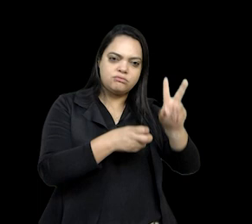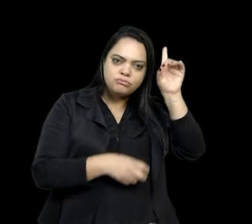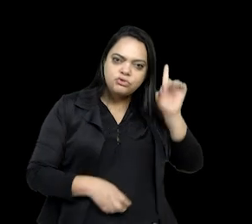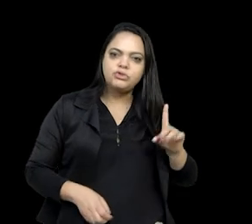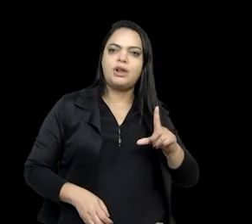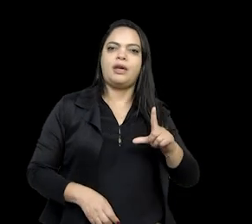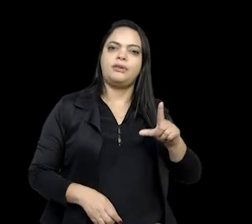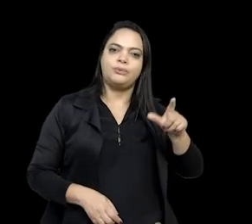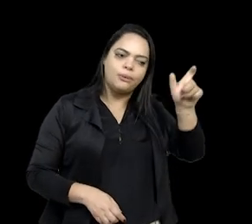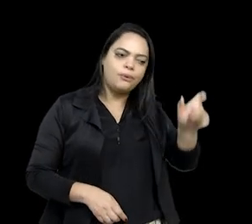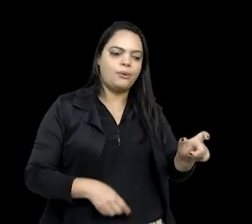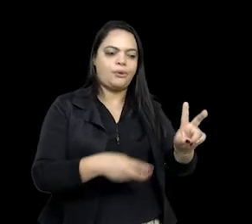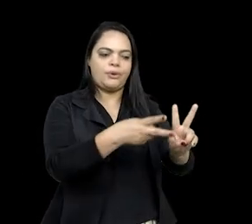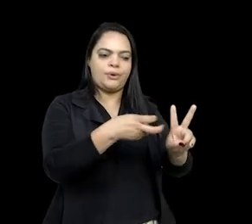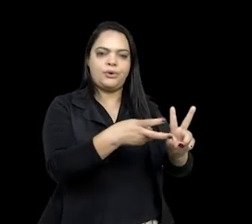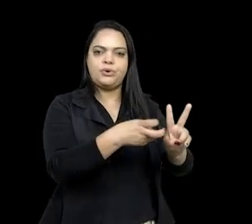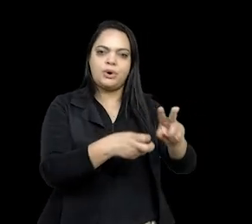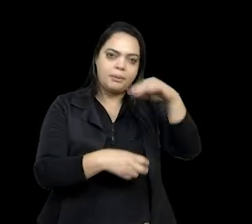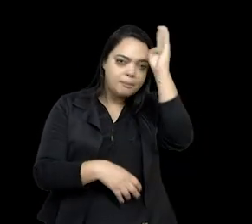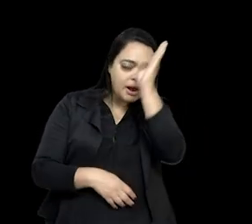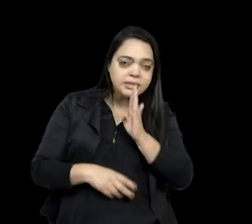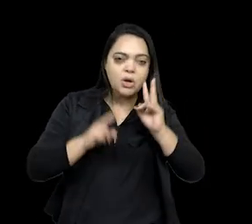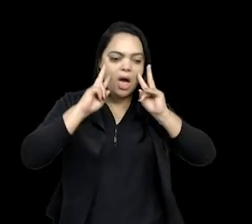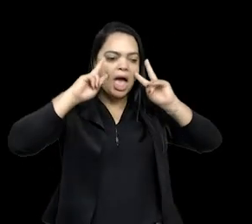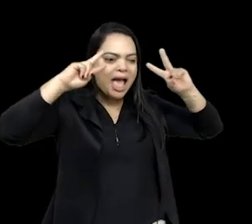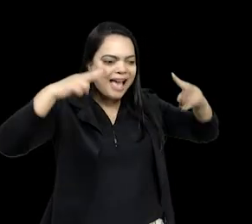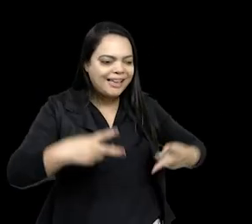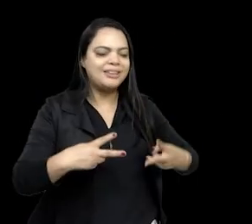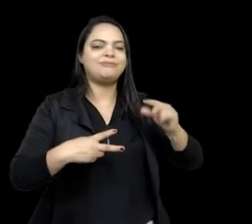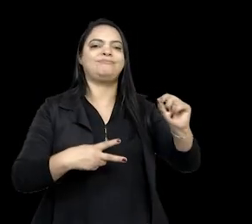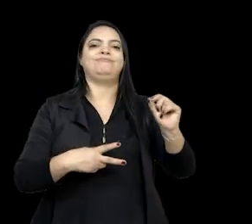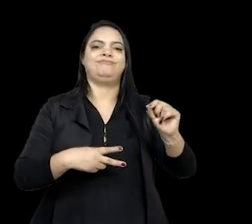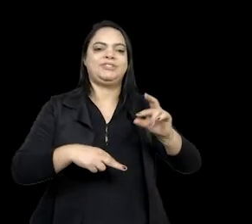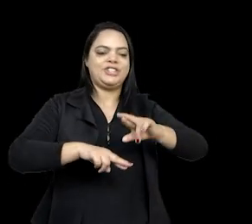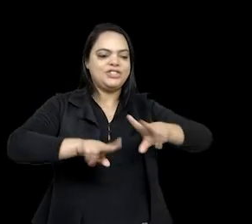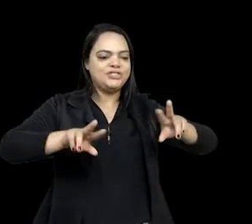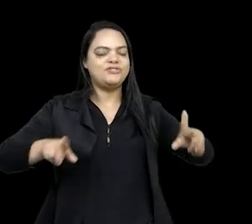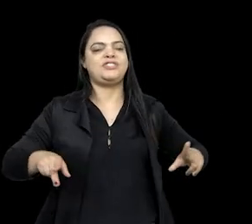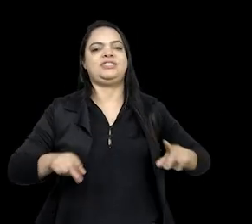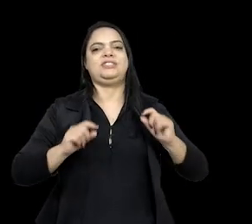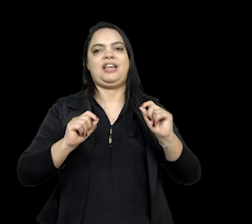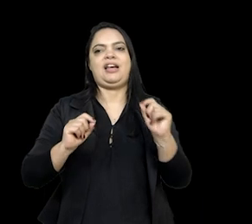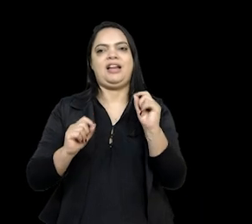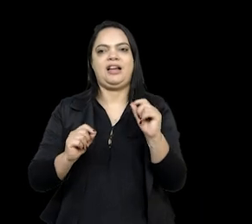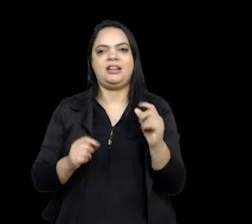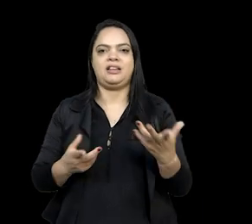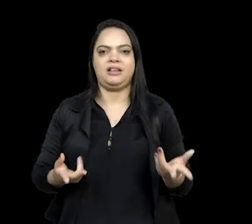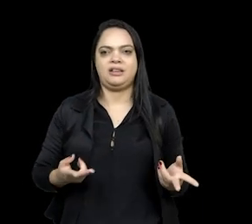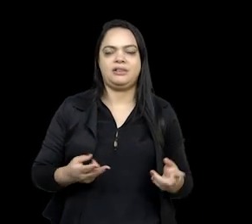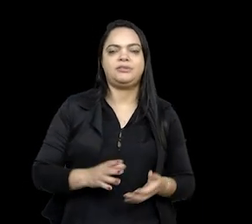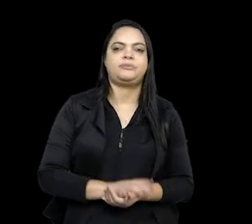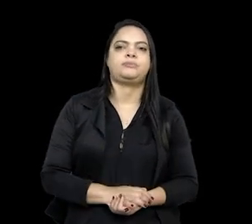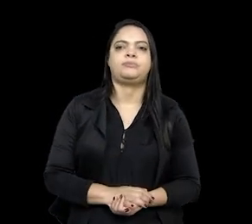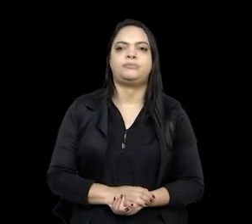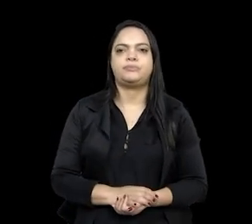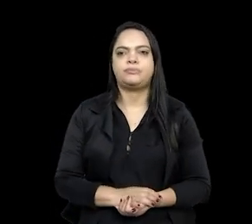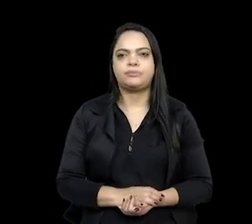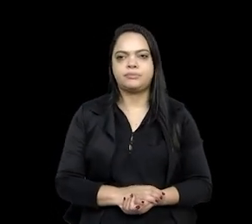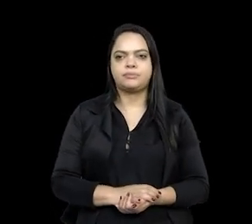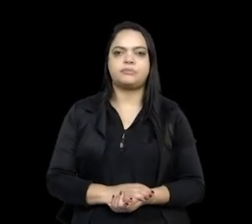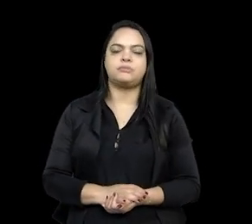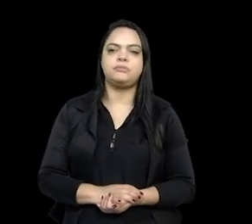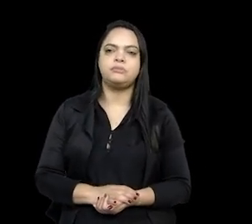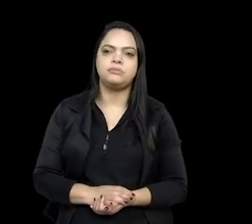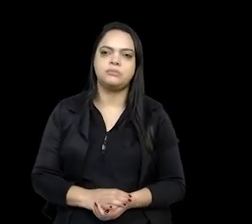né? Então, o Brasil reconhece a diversidade social, né? Intrínseca ao país. E para que